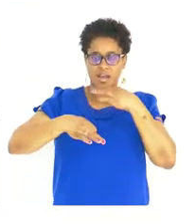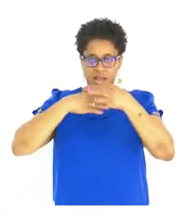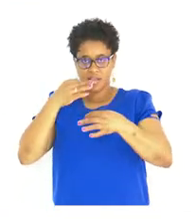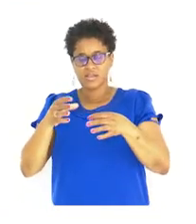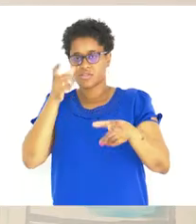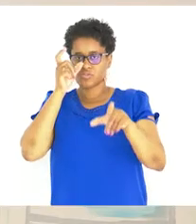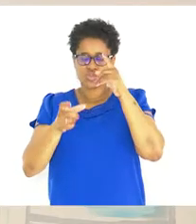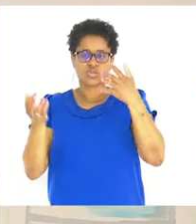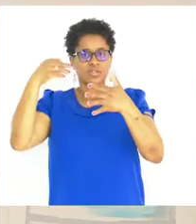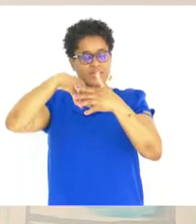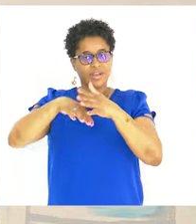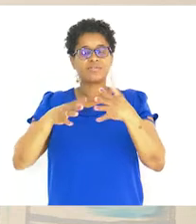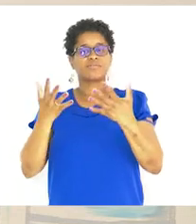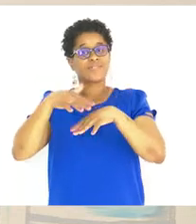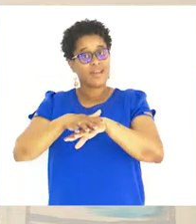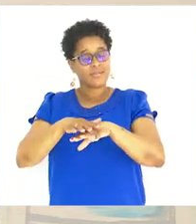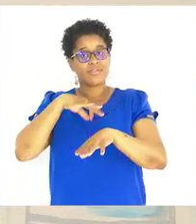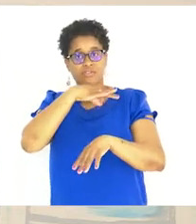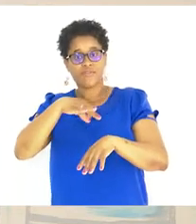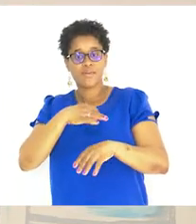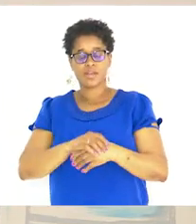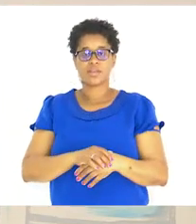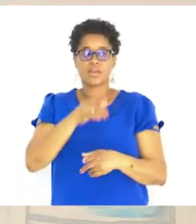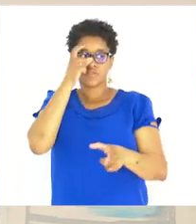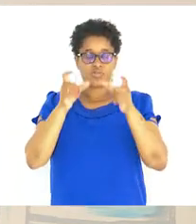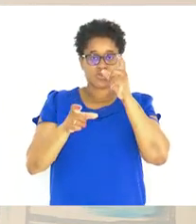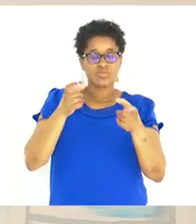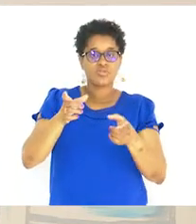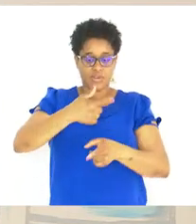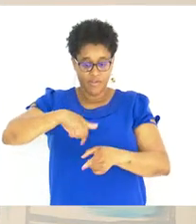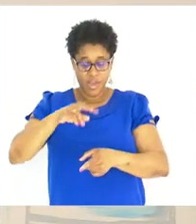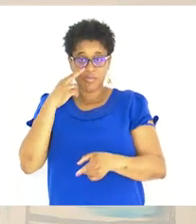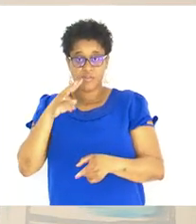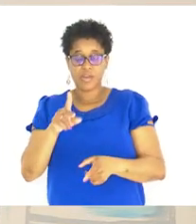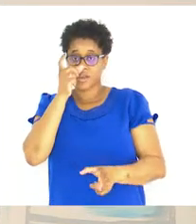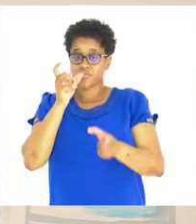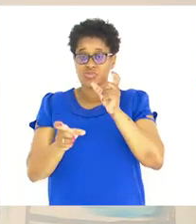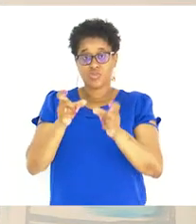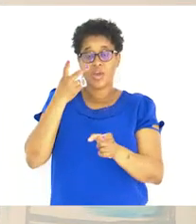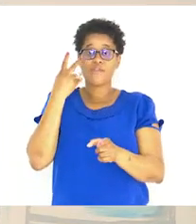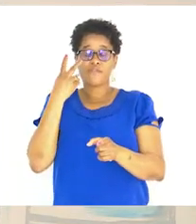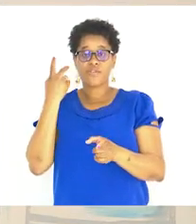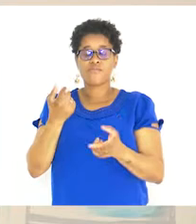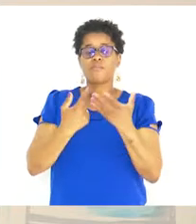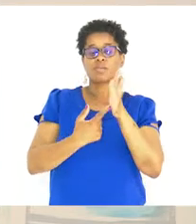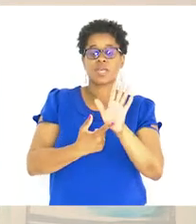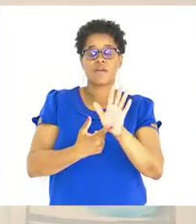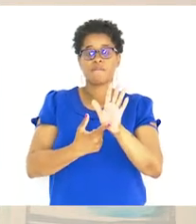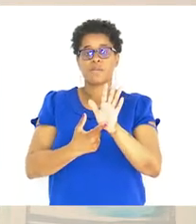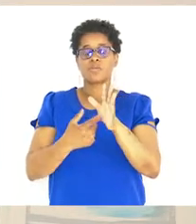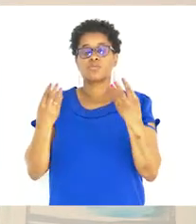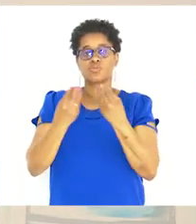família As pessoas Não é? Vamos lá ver As pessoas As Que vivem Por exemplo